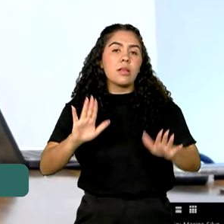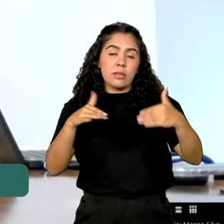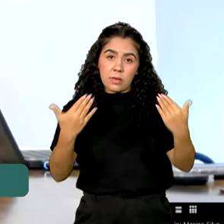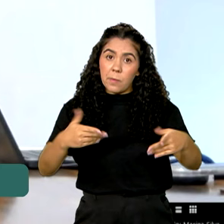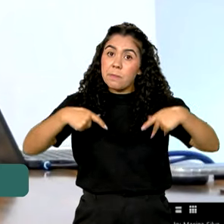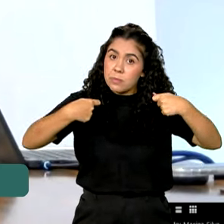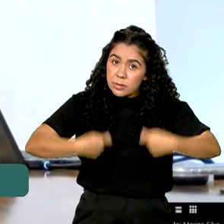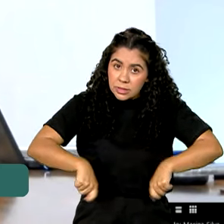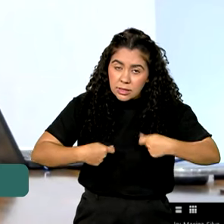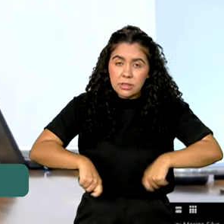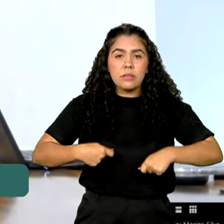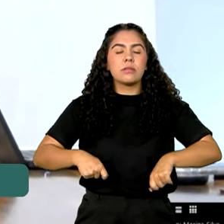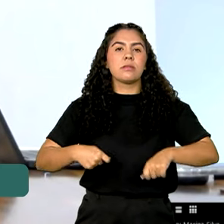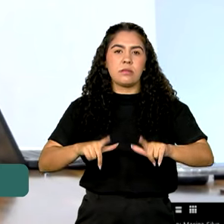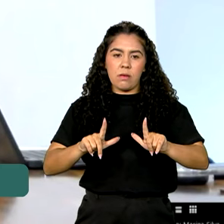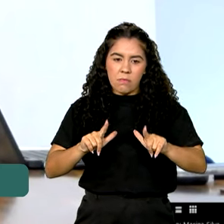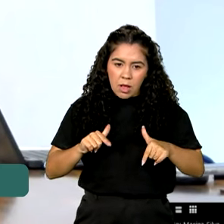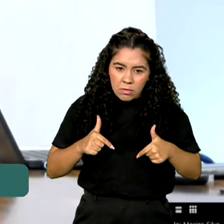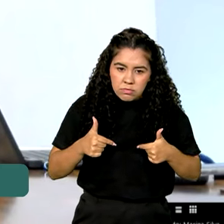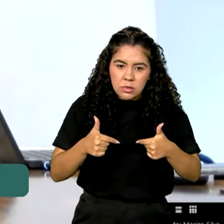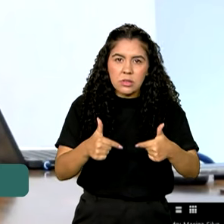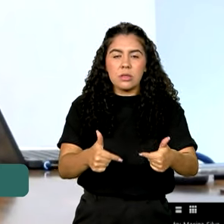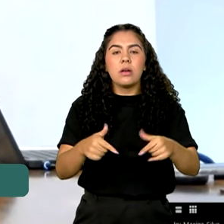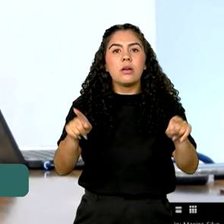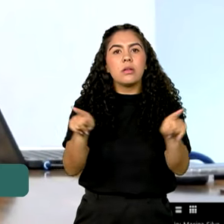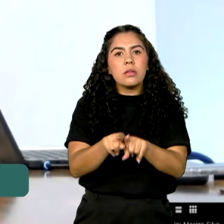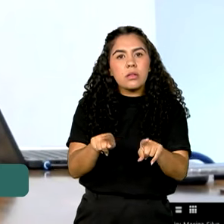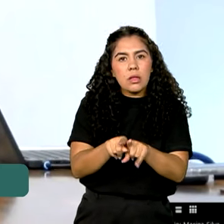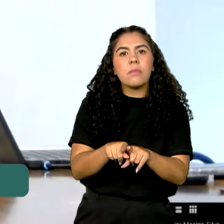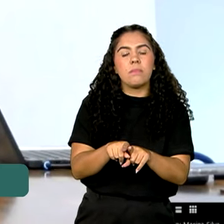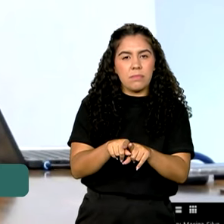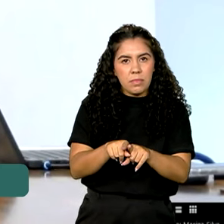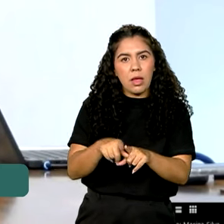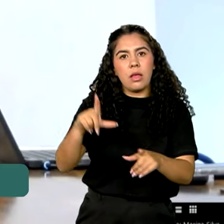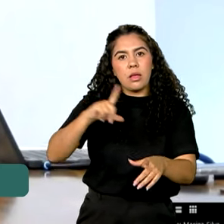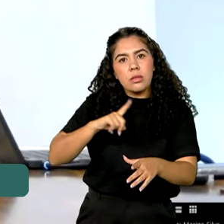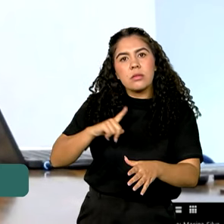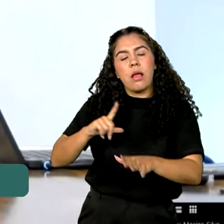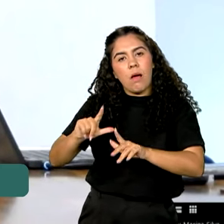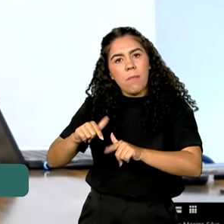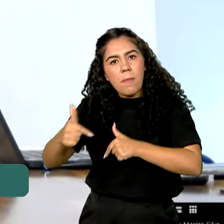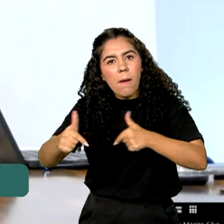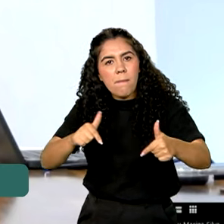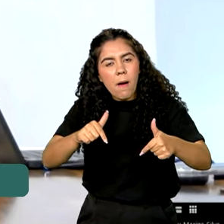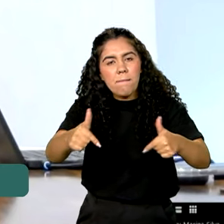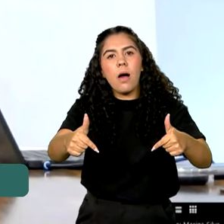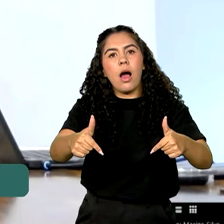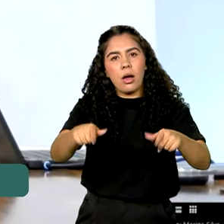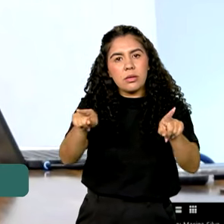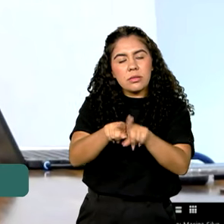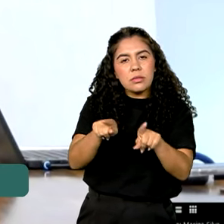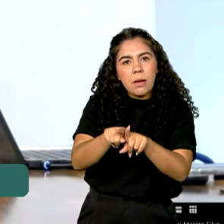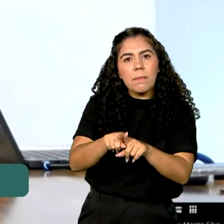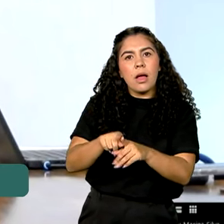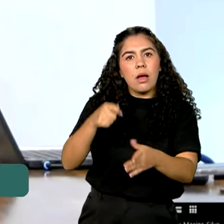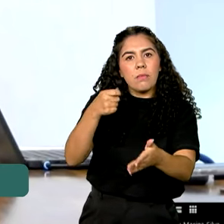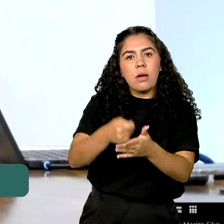é preciso trabalhar a lógica de pagamento por serviços ecossistêmicos, pagamento por serviços